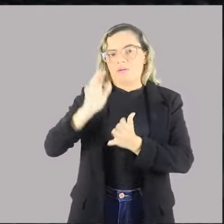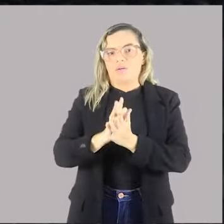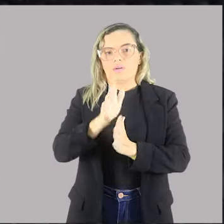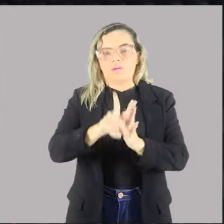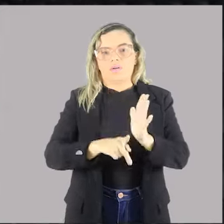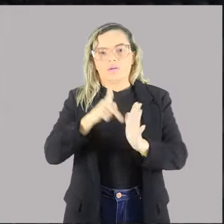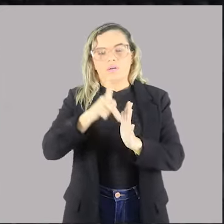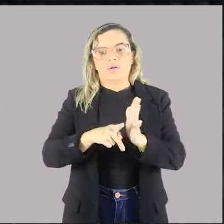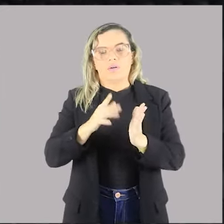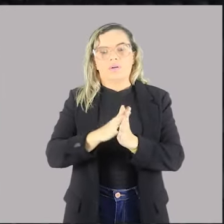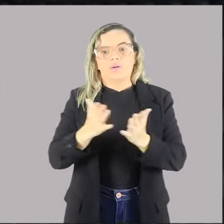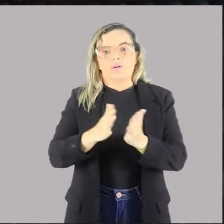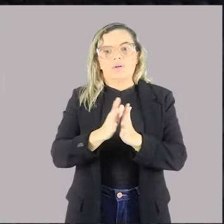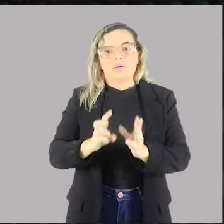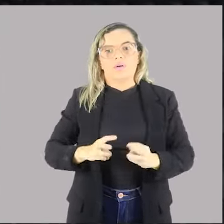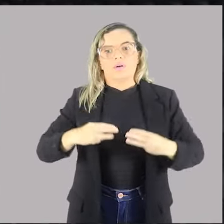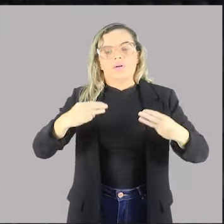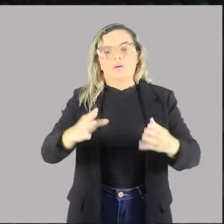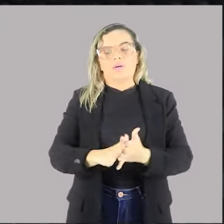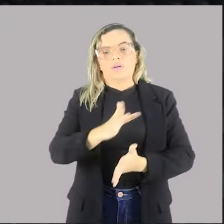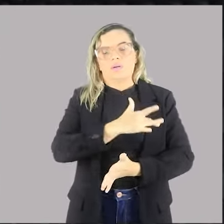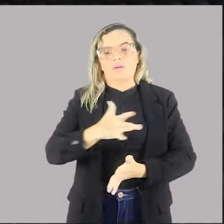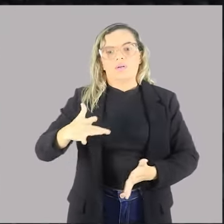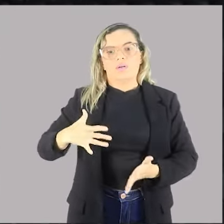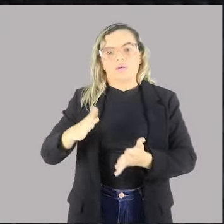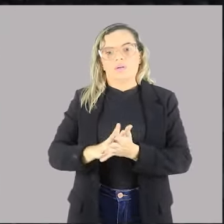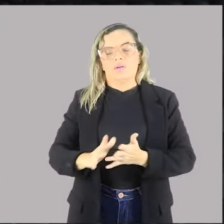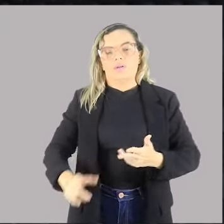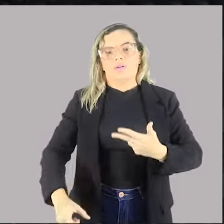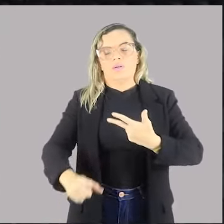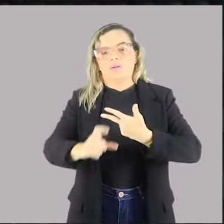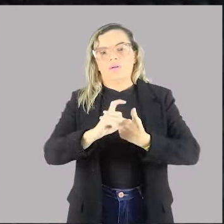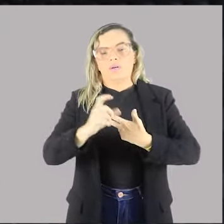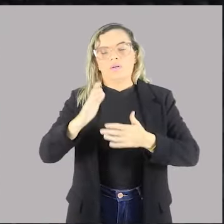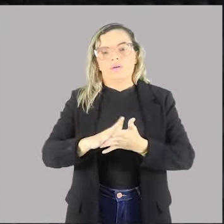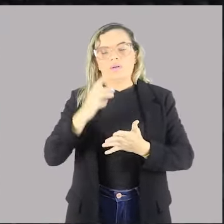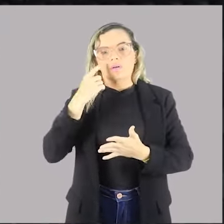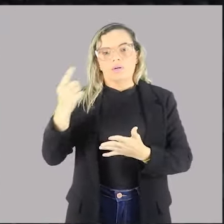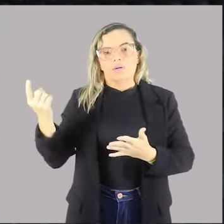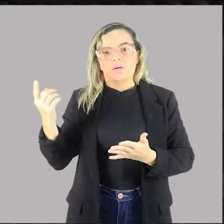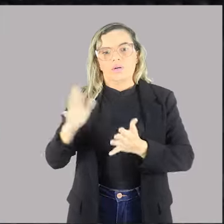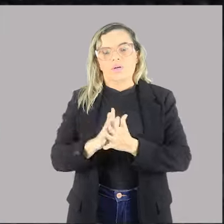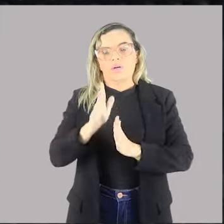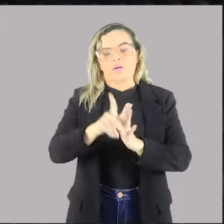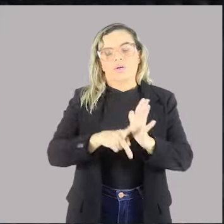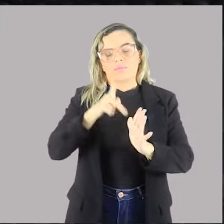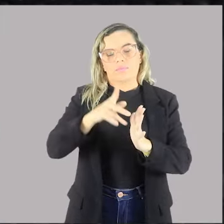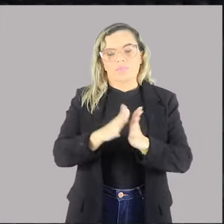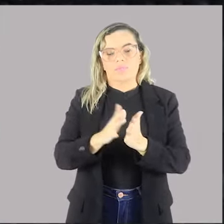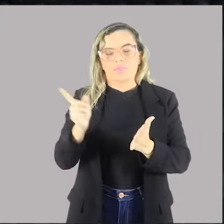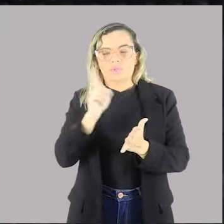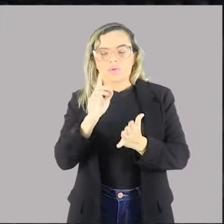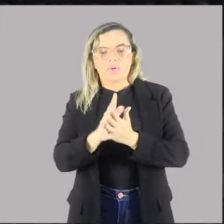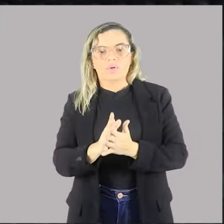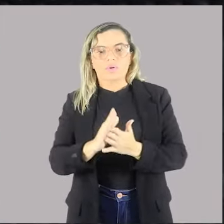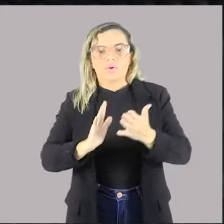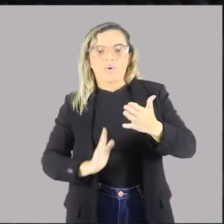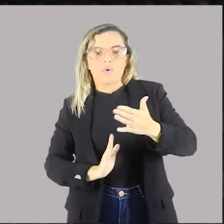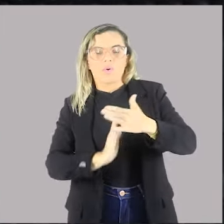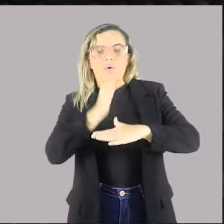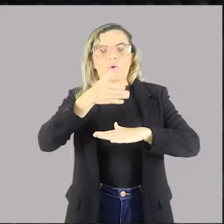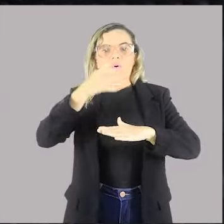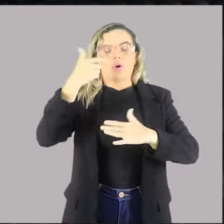Ministério da Saúde, portarias executivas, portanto, regulamentos. E, nesse caso, não há uma extrapolação. Quem